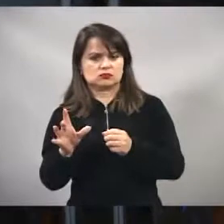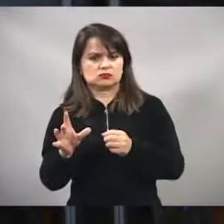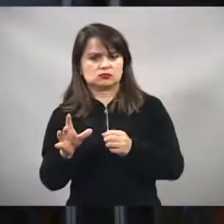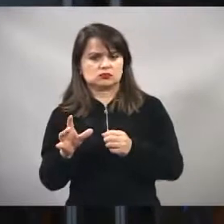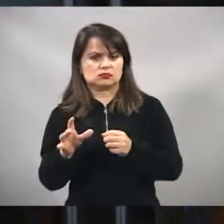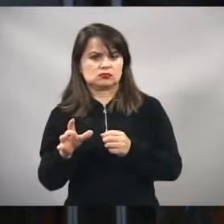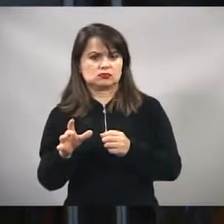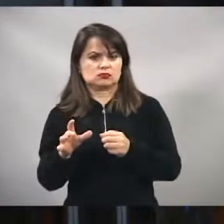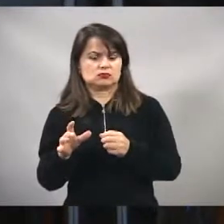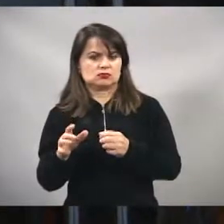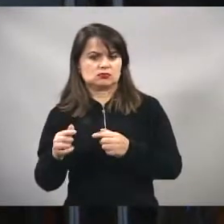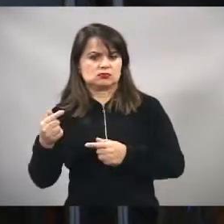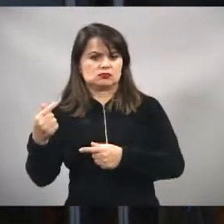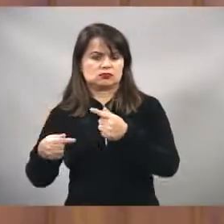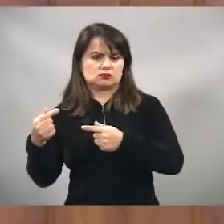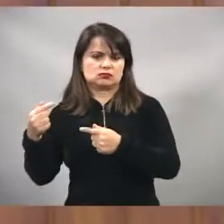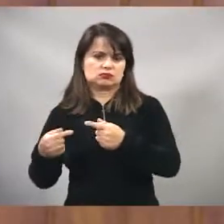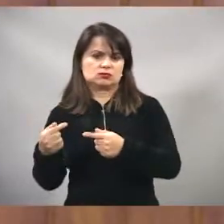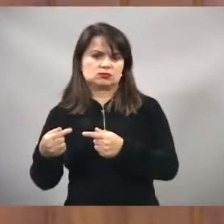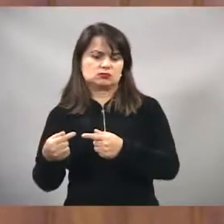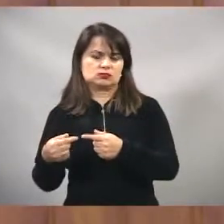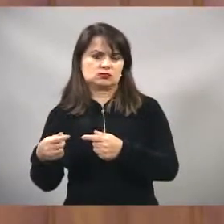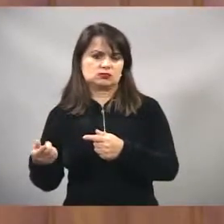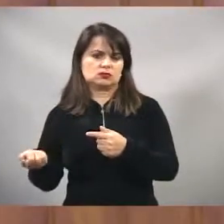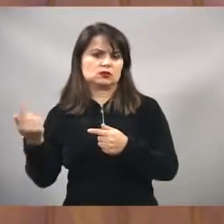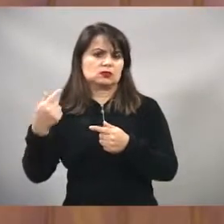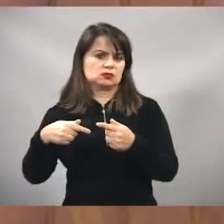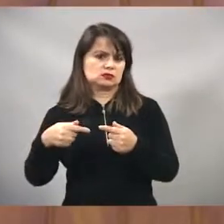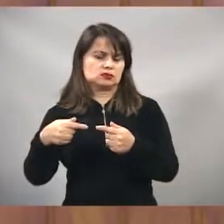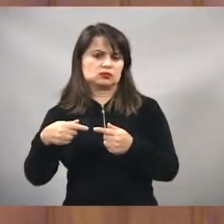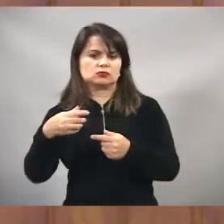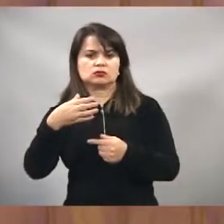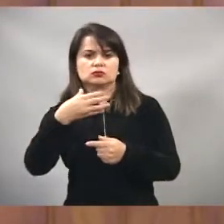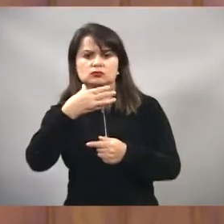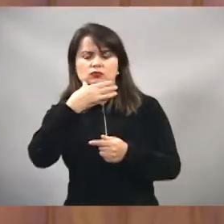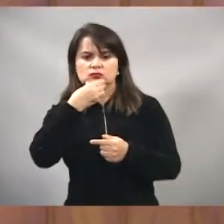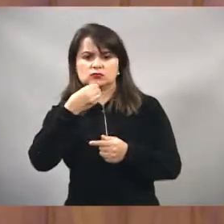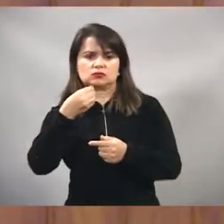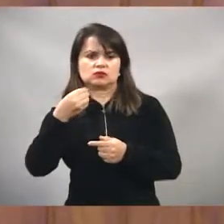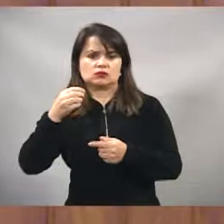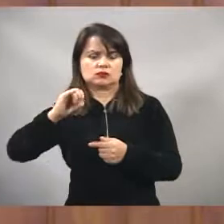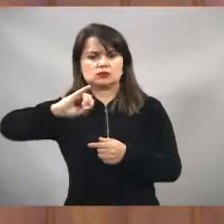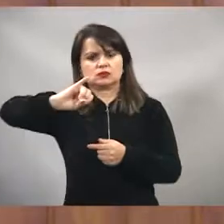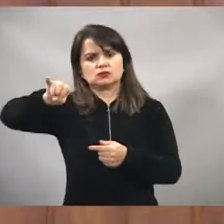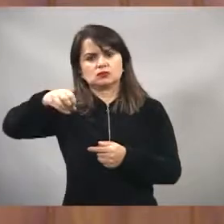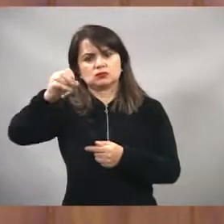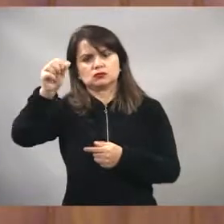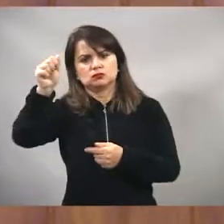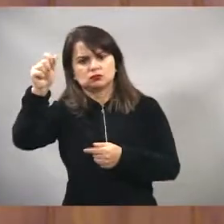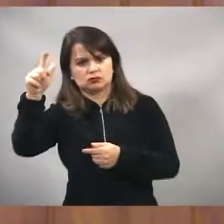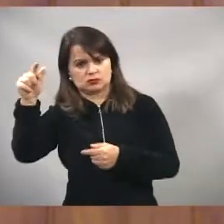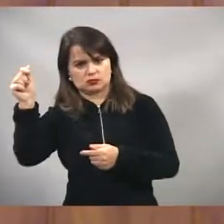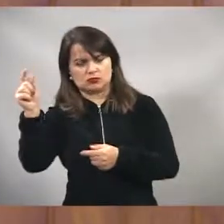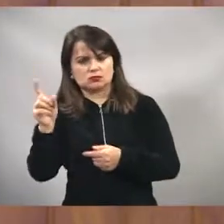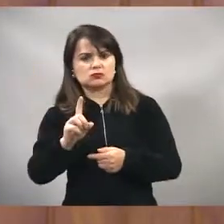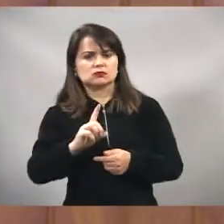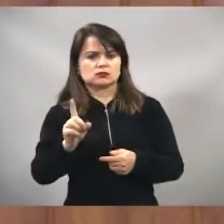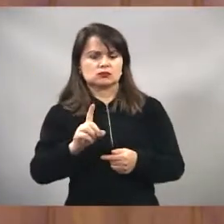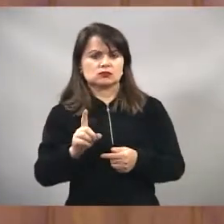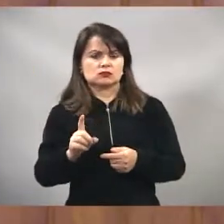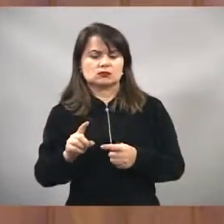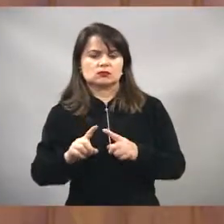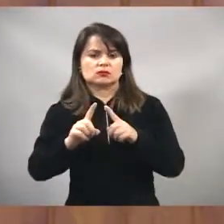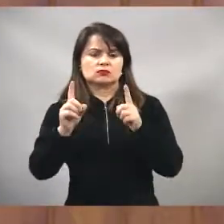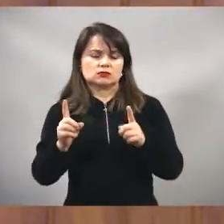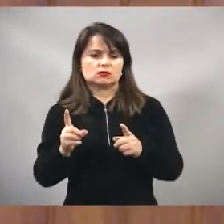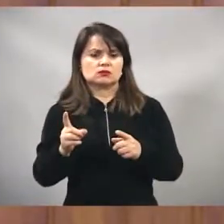requerimento do vereador João Dubar. Eu até mencionava a luta também do vereador João Dubar para esse endereço. E a